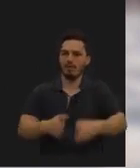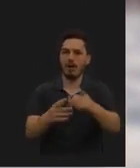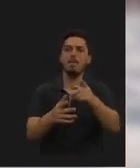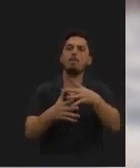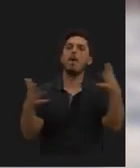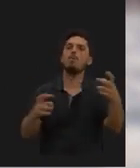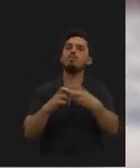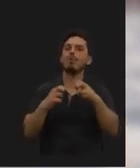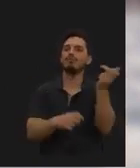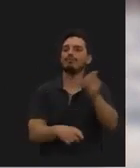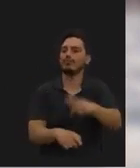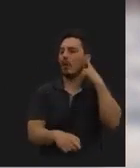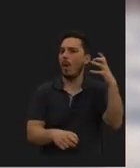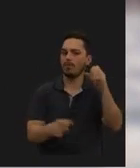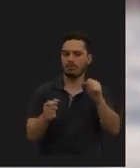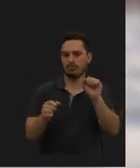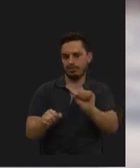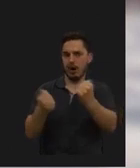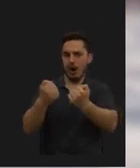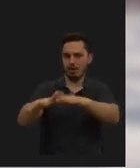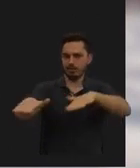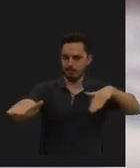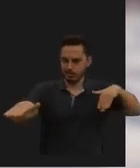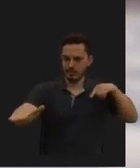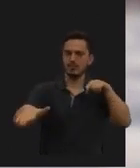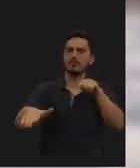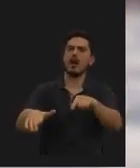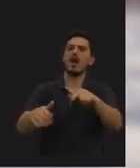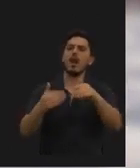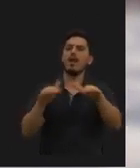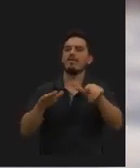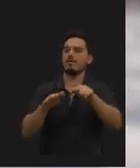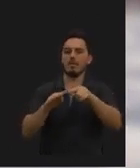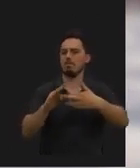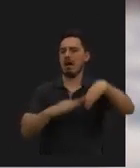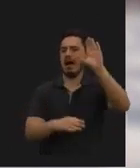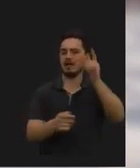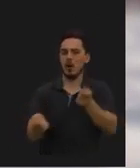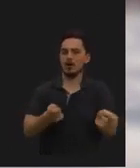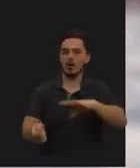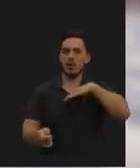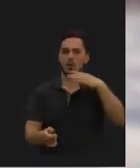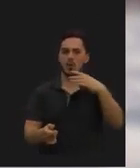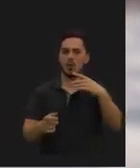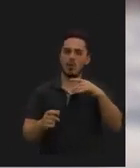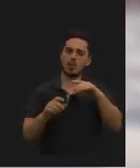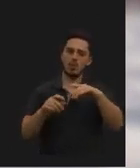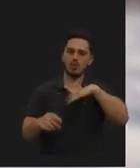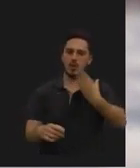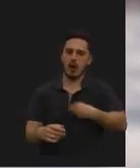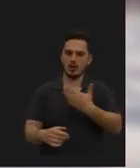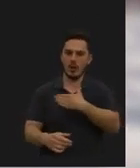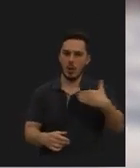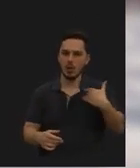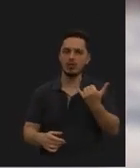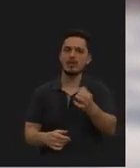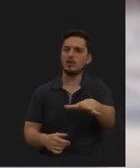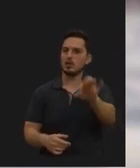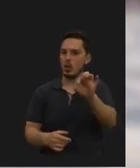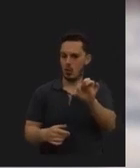fonte de ruído é o tráfego rodoviário. São excedidos os níveis recomendados pela Organização Mundial de Saúde em 2018,